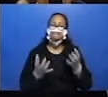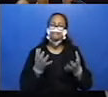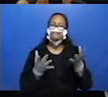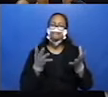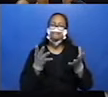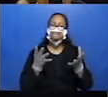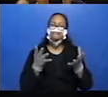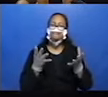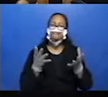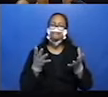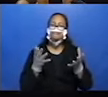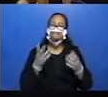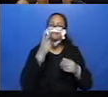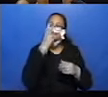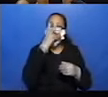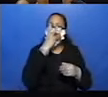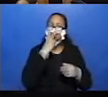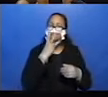Cego.